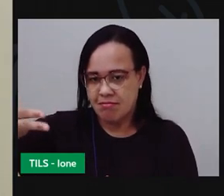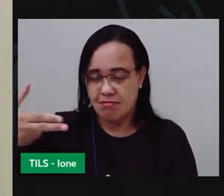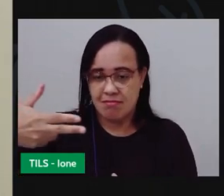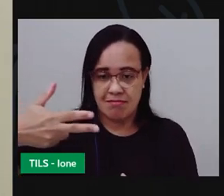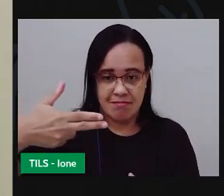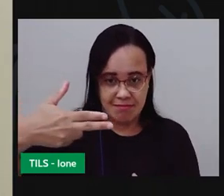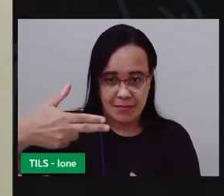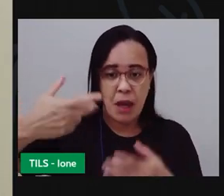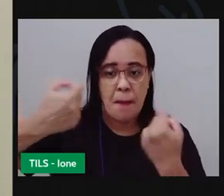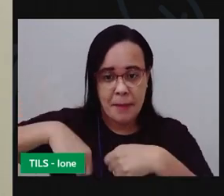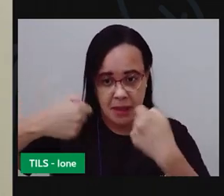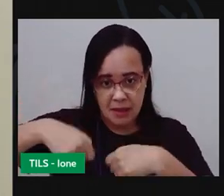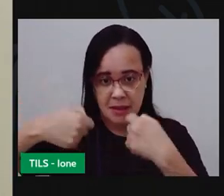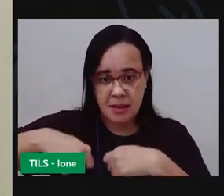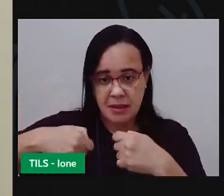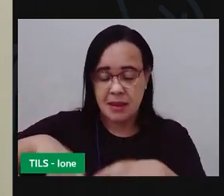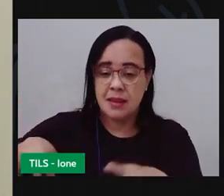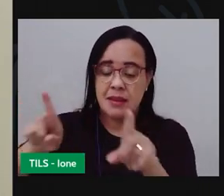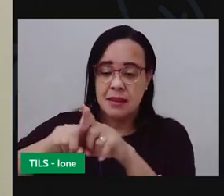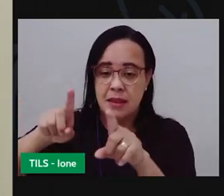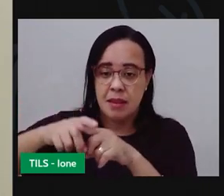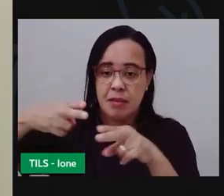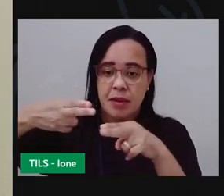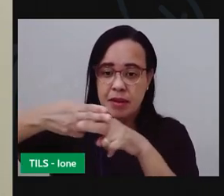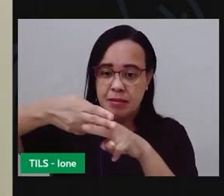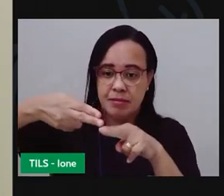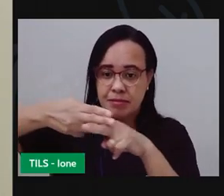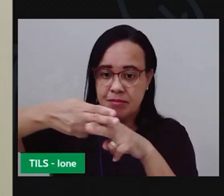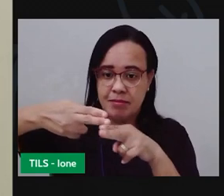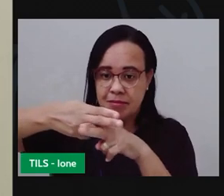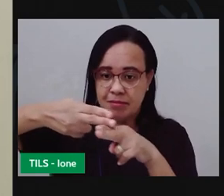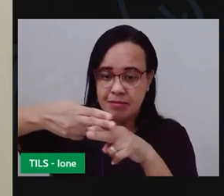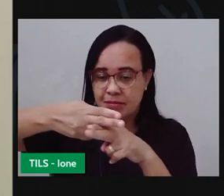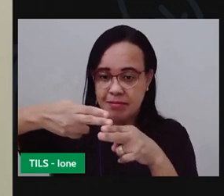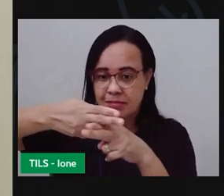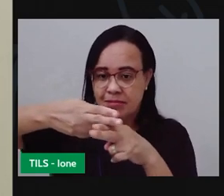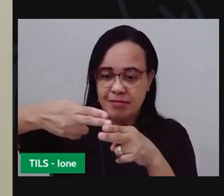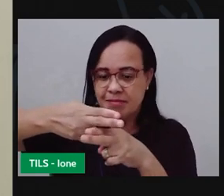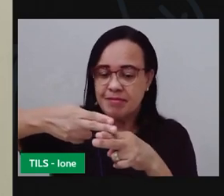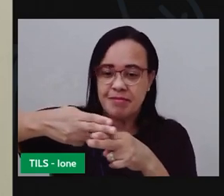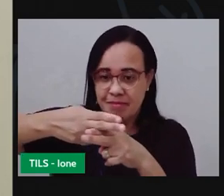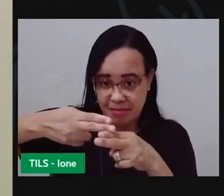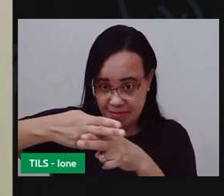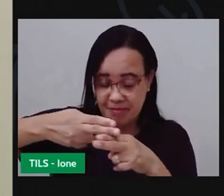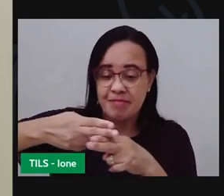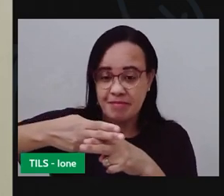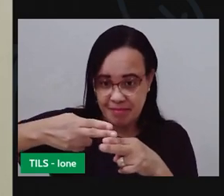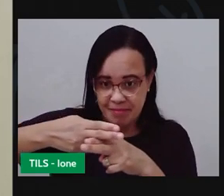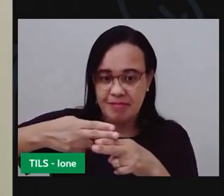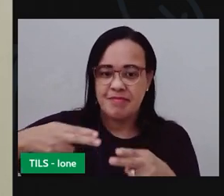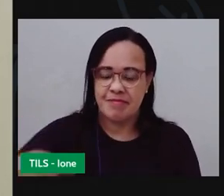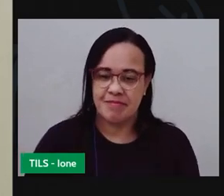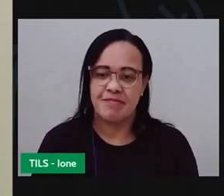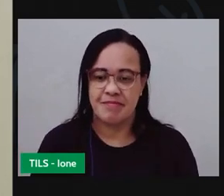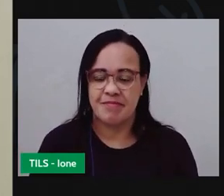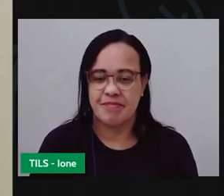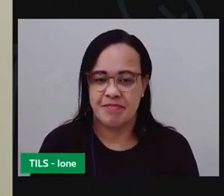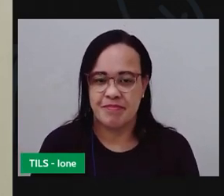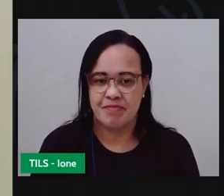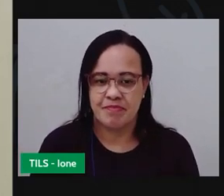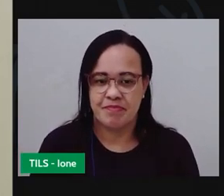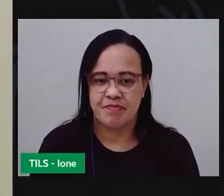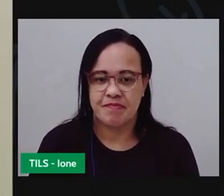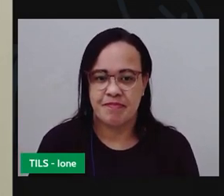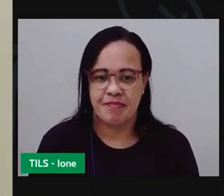Também vai precisar de uma faca para colocar ali alguns furos na garrafa PET. Vai